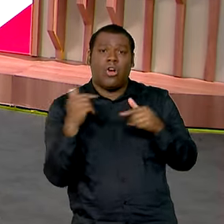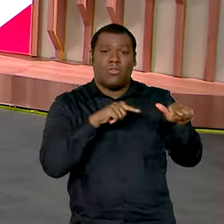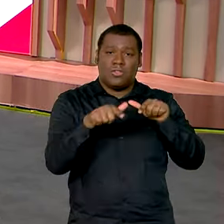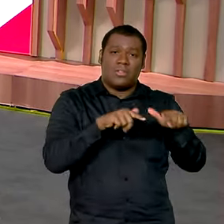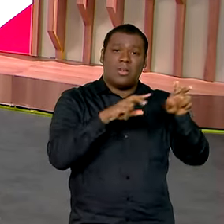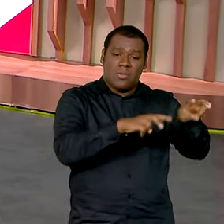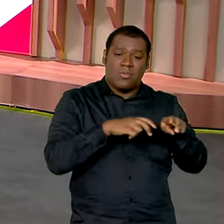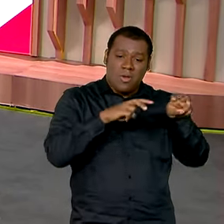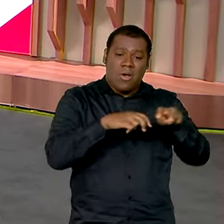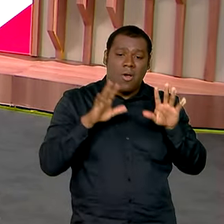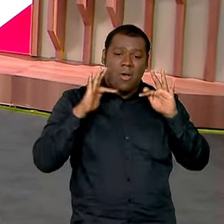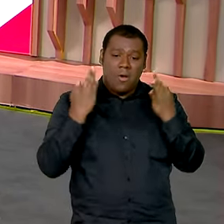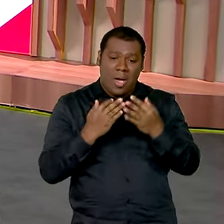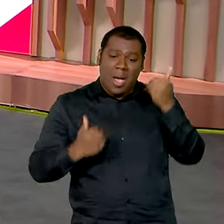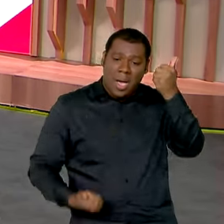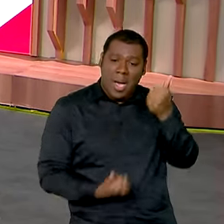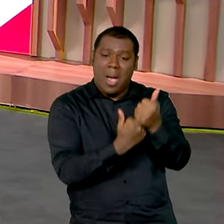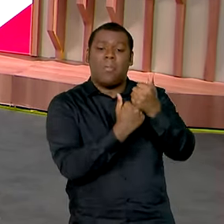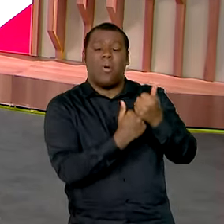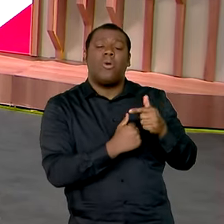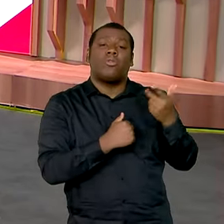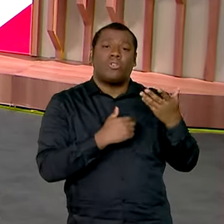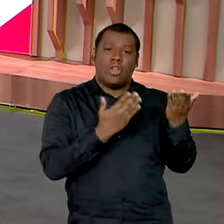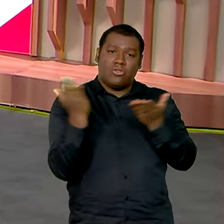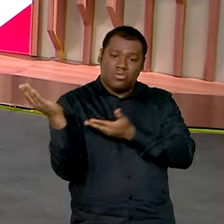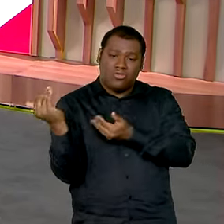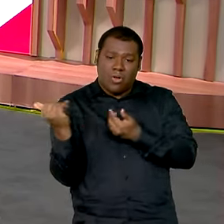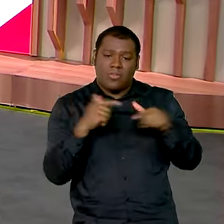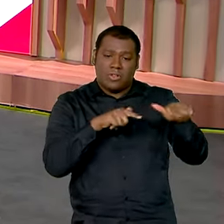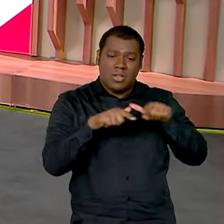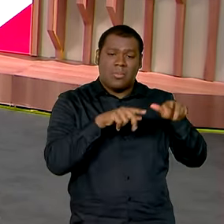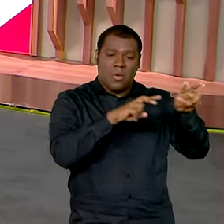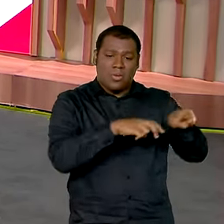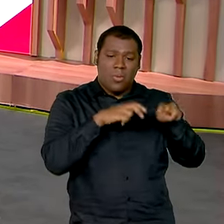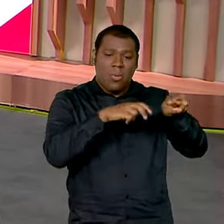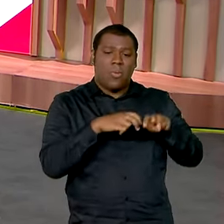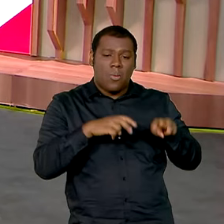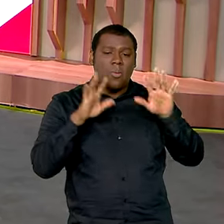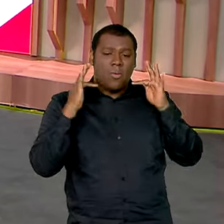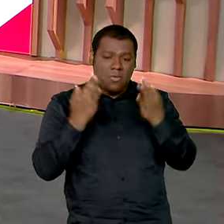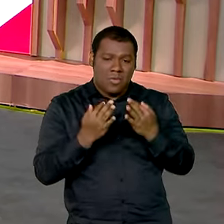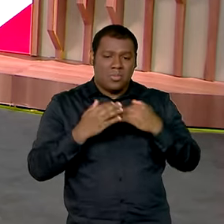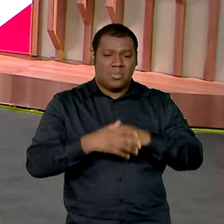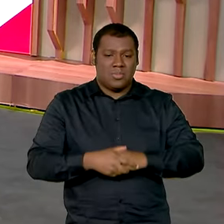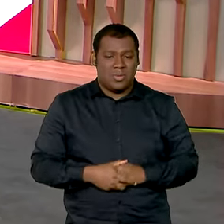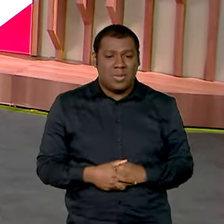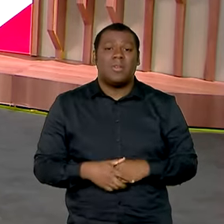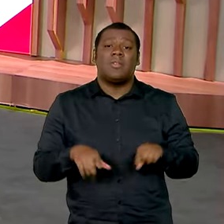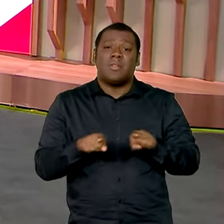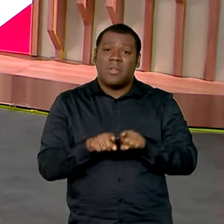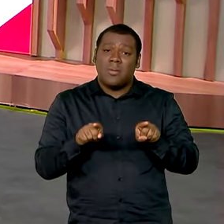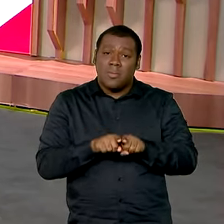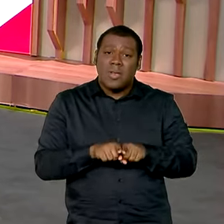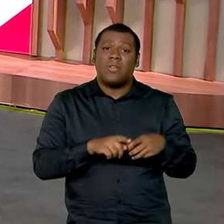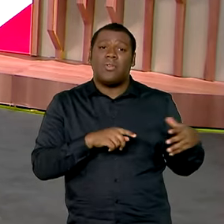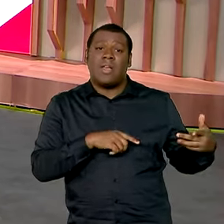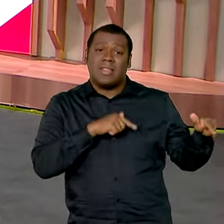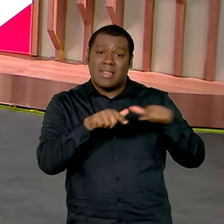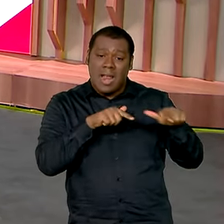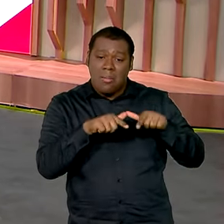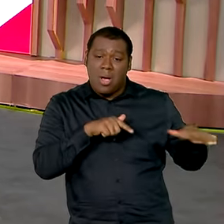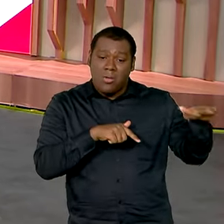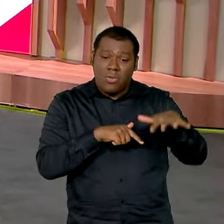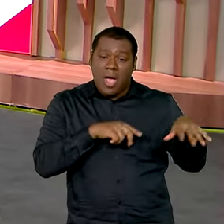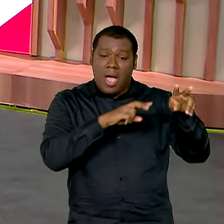o trabalho de assistência e extensão rural e também de modernizar essa produção no campo especialmente para aqueles